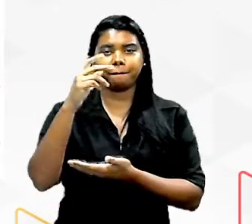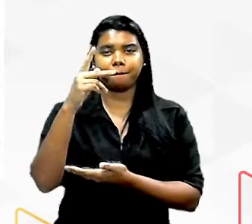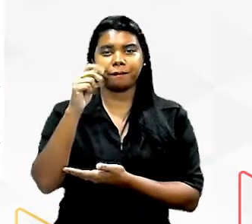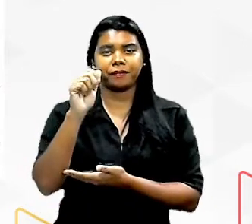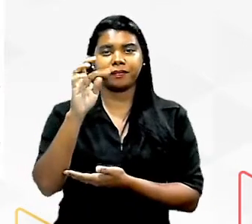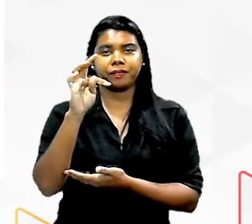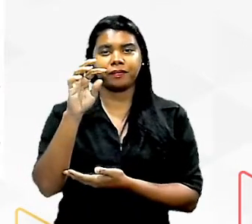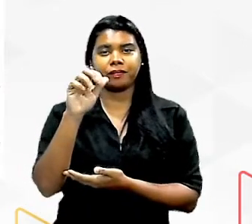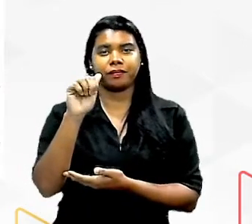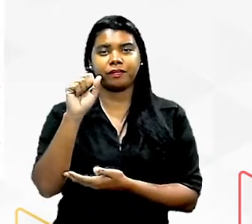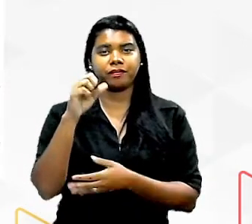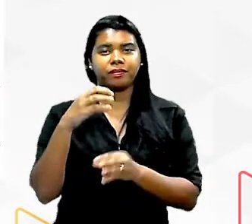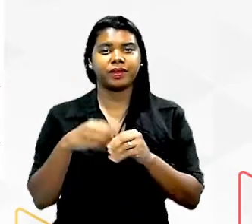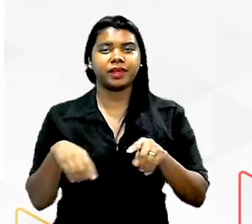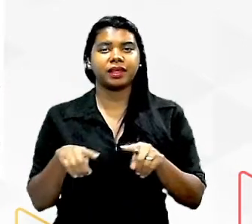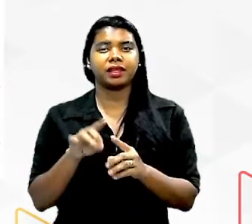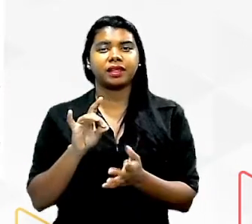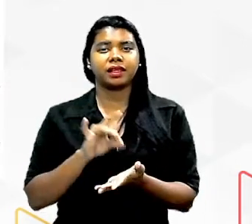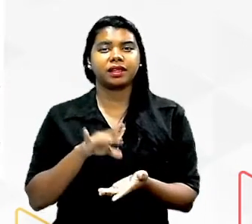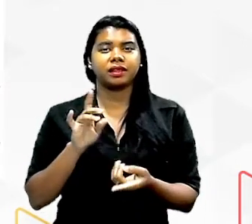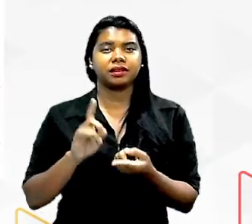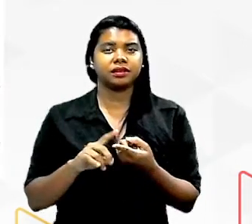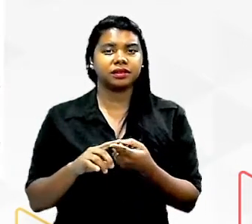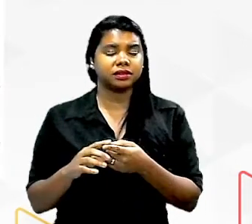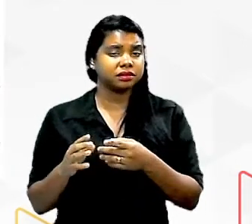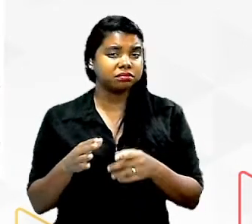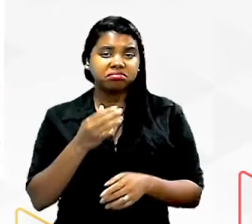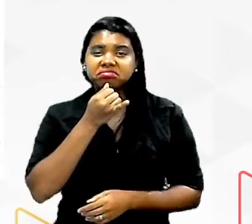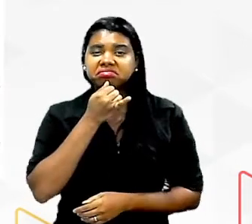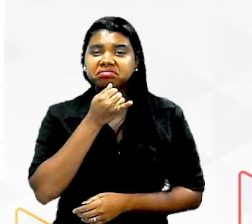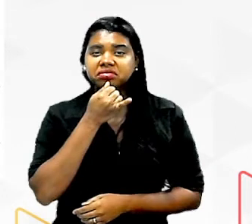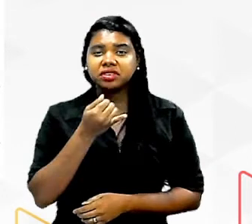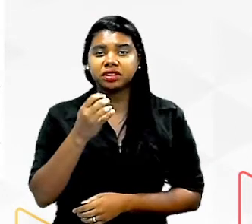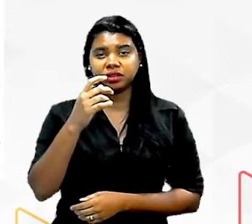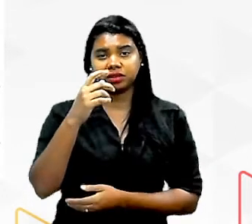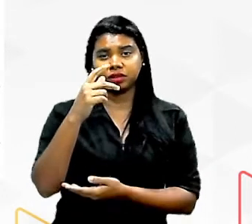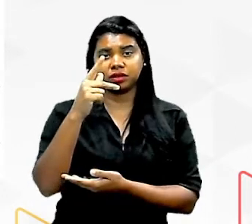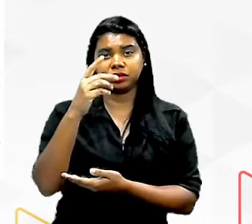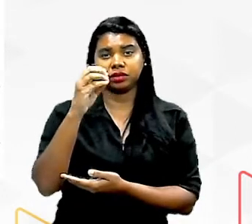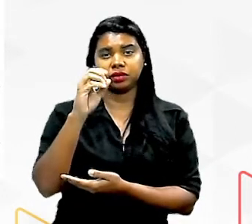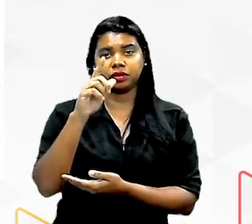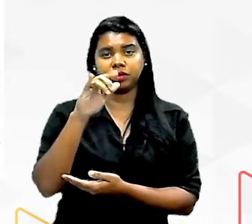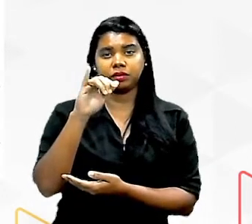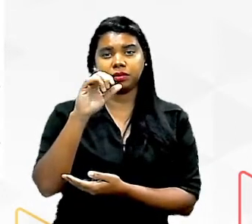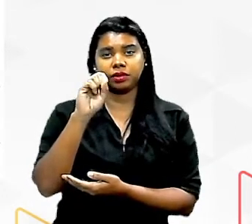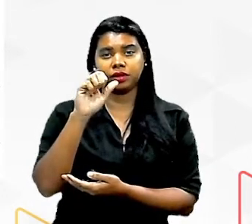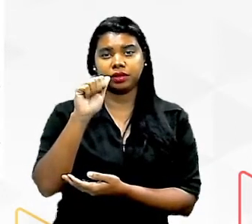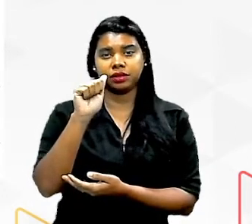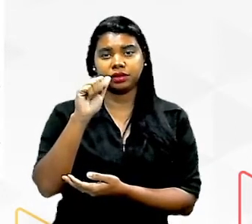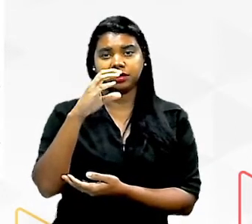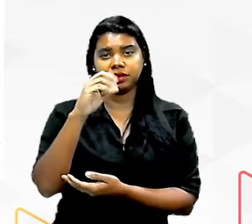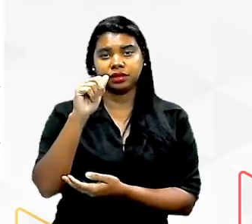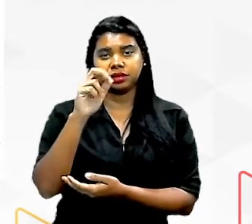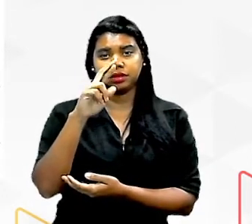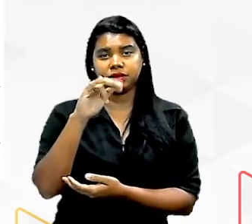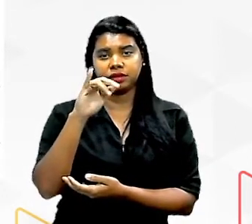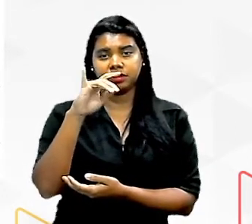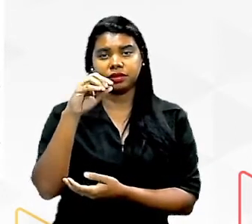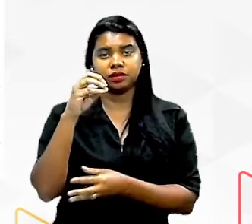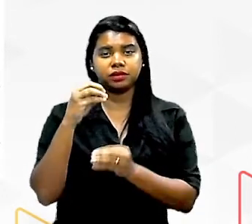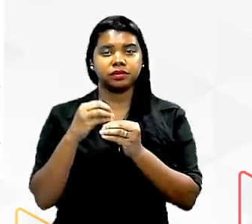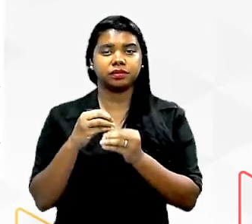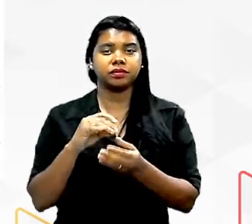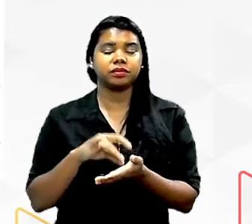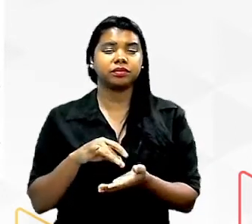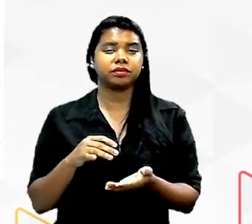anguejos da lagosta são carboidratos é um exemplo de um polissacarídeo e em razão da sua estrutura lá